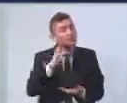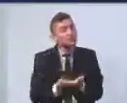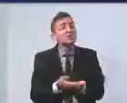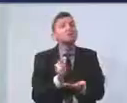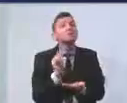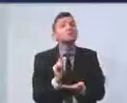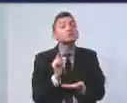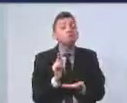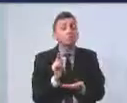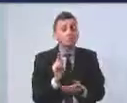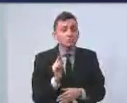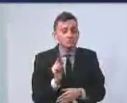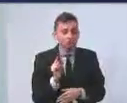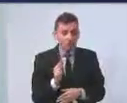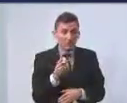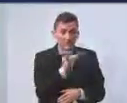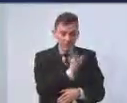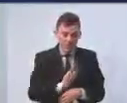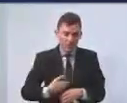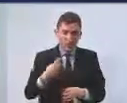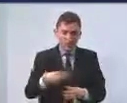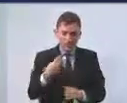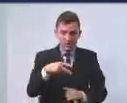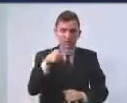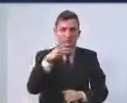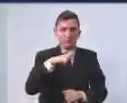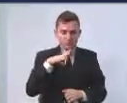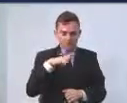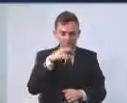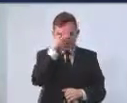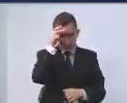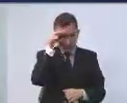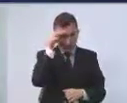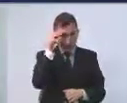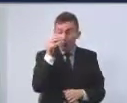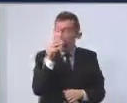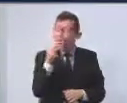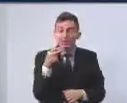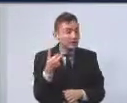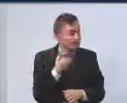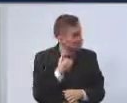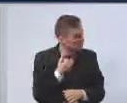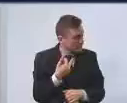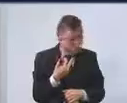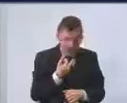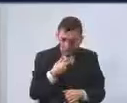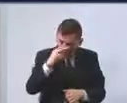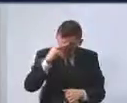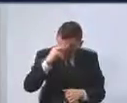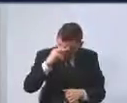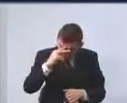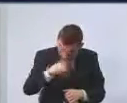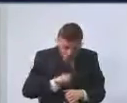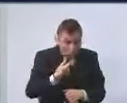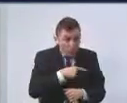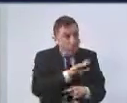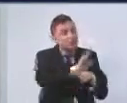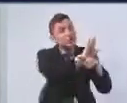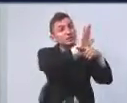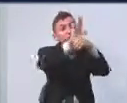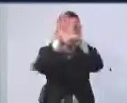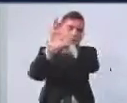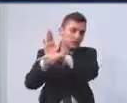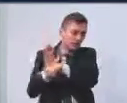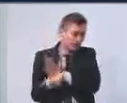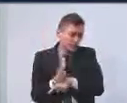o governo municipal não é capaz de, sozinho, atender a